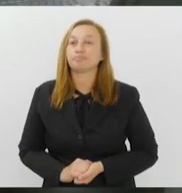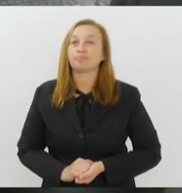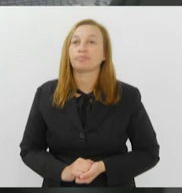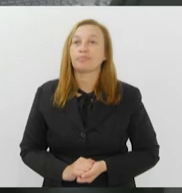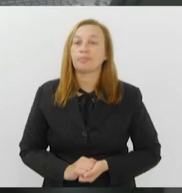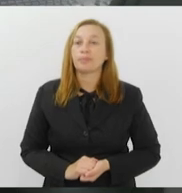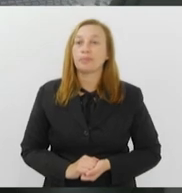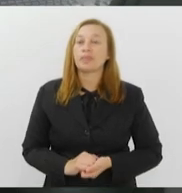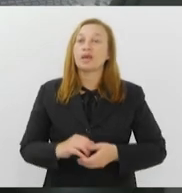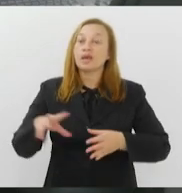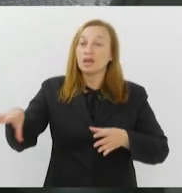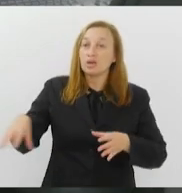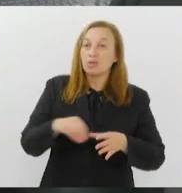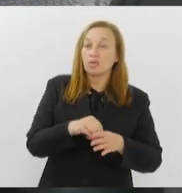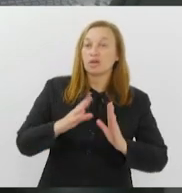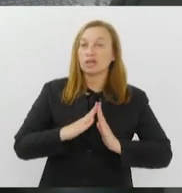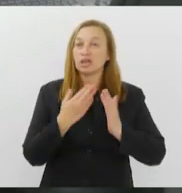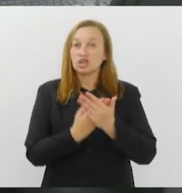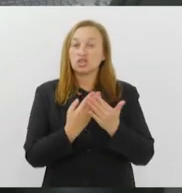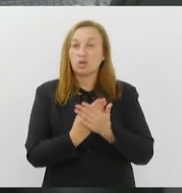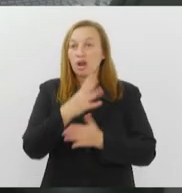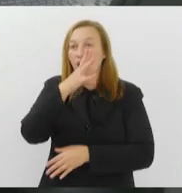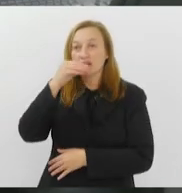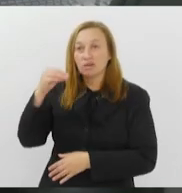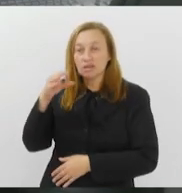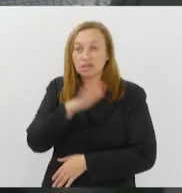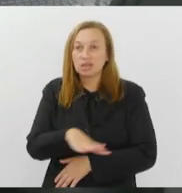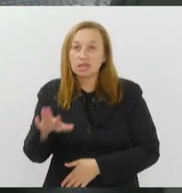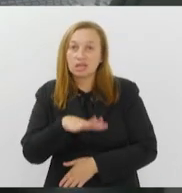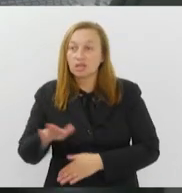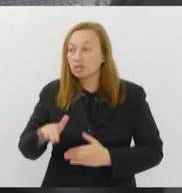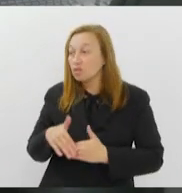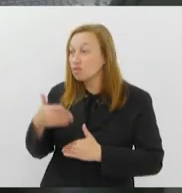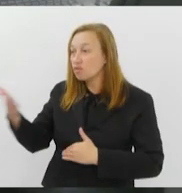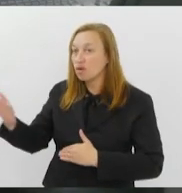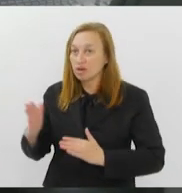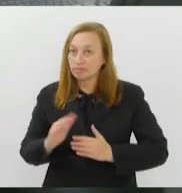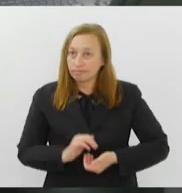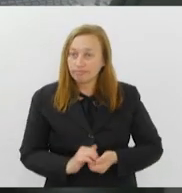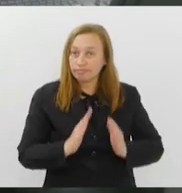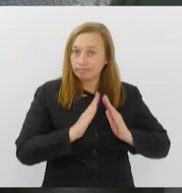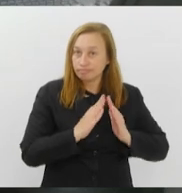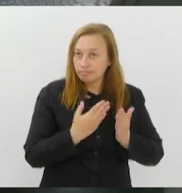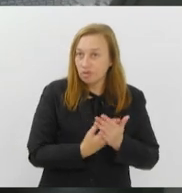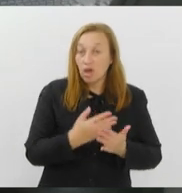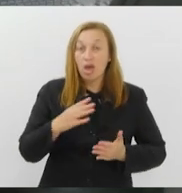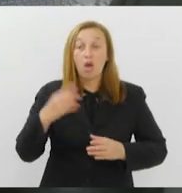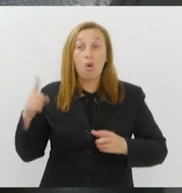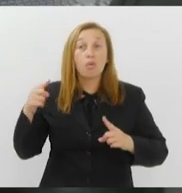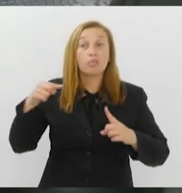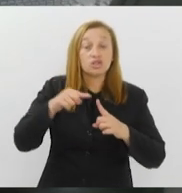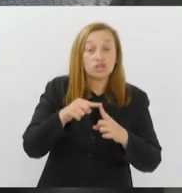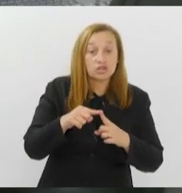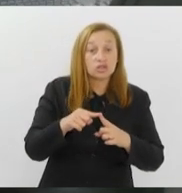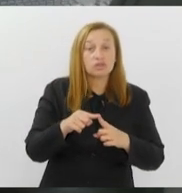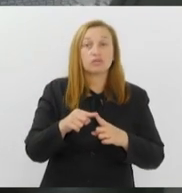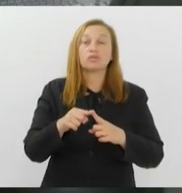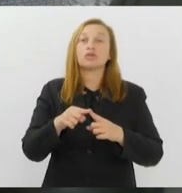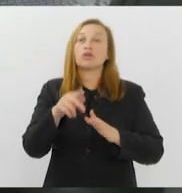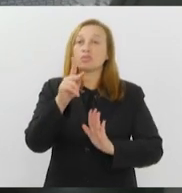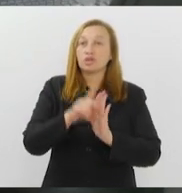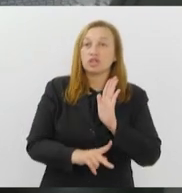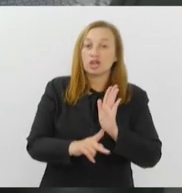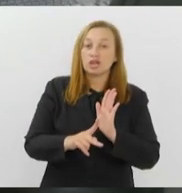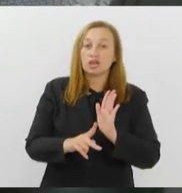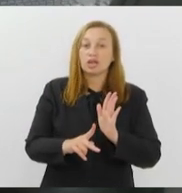Reinserir nas escolas crianças e adolescentes que estão fora das salas de aula. Esse é o objetivo do projeto Territórios em Rede,